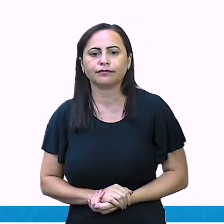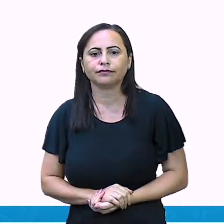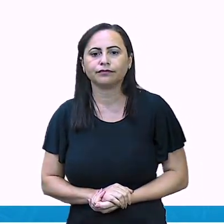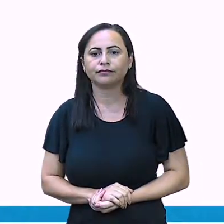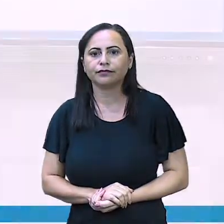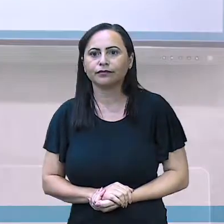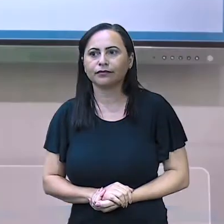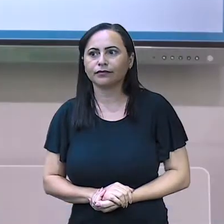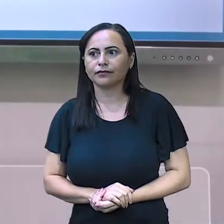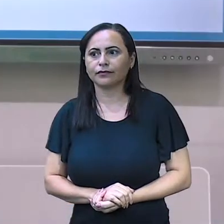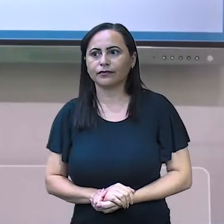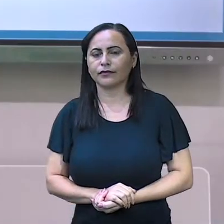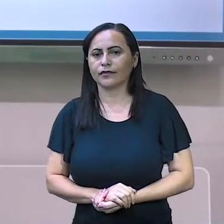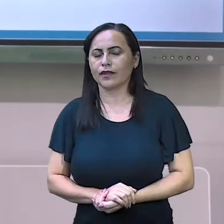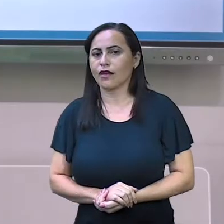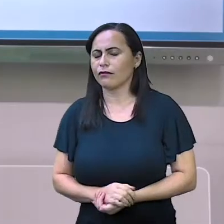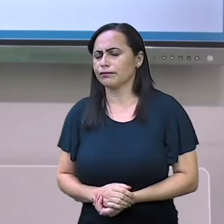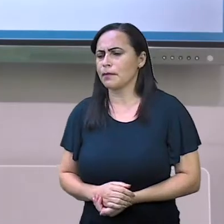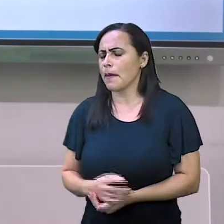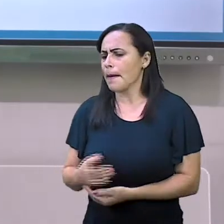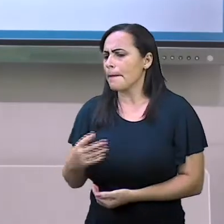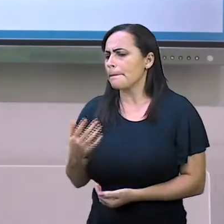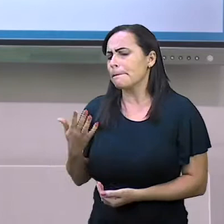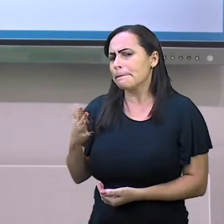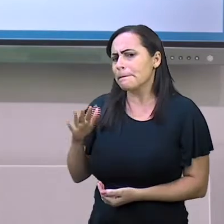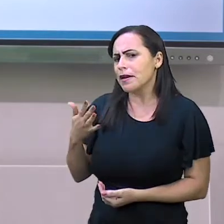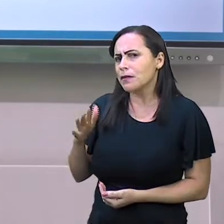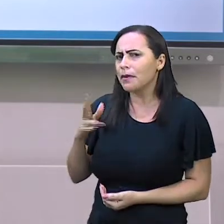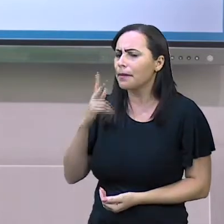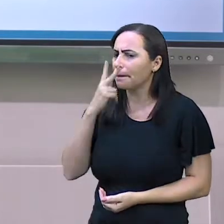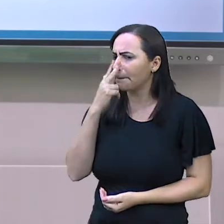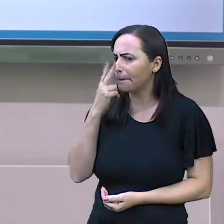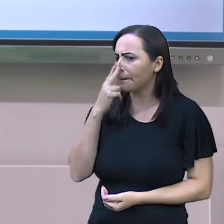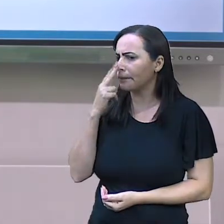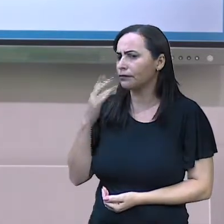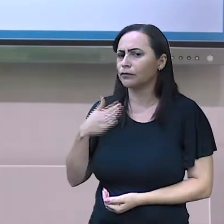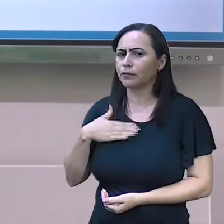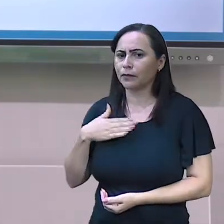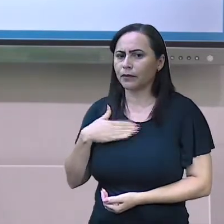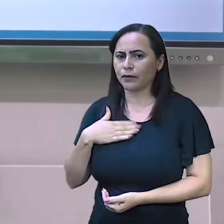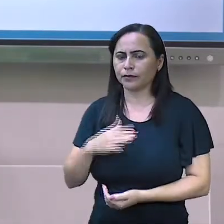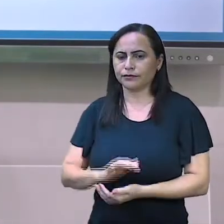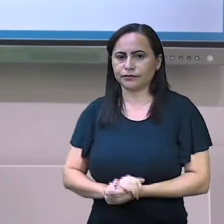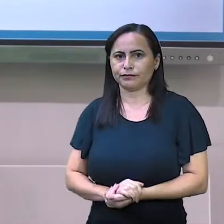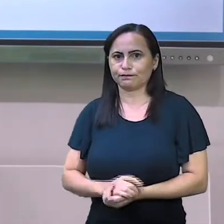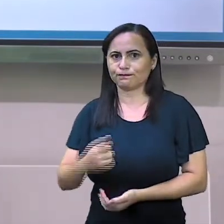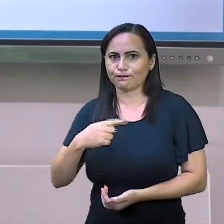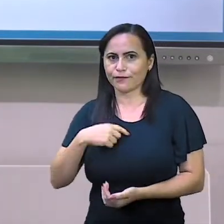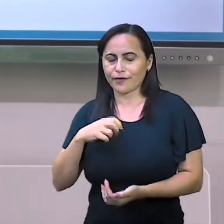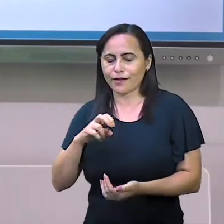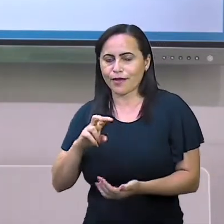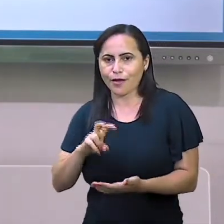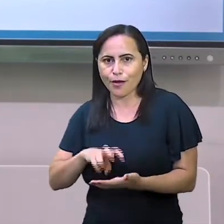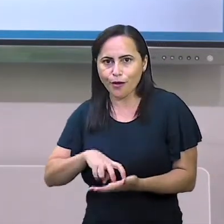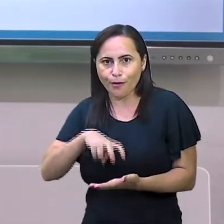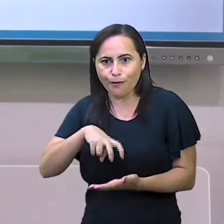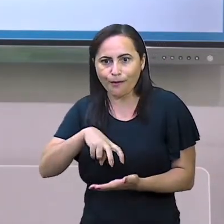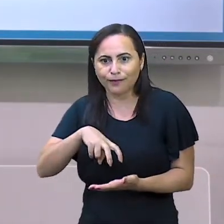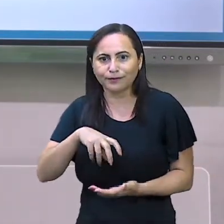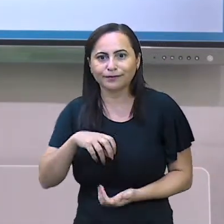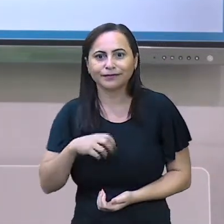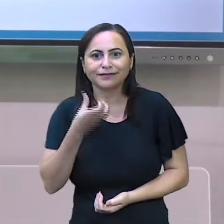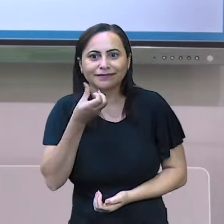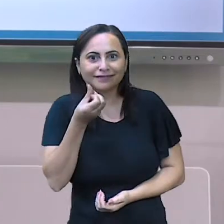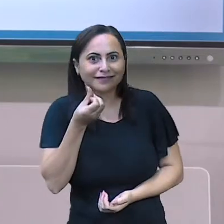seu horário está pouco parecido com o meu. Eu só acordo um pouquinho mais cedo. Eu costumo acordar às seis